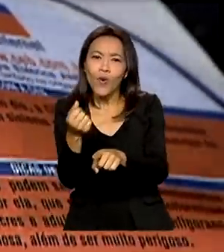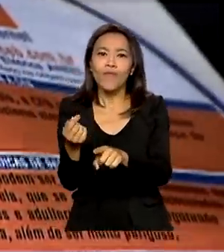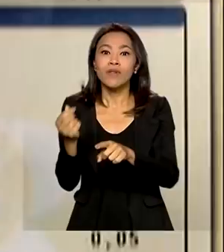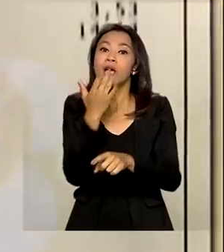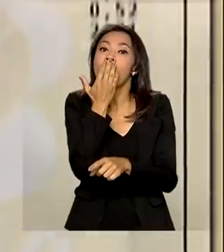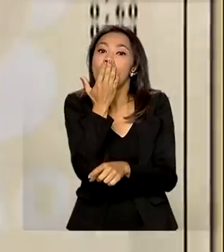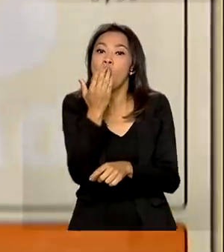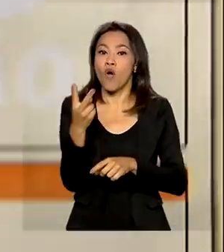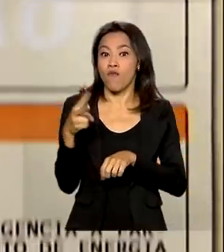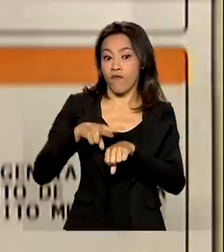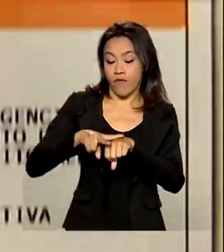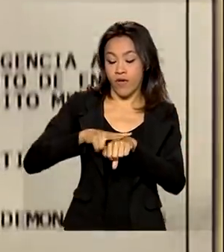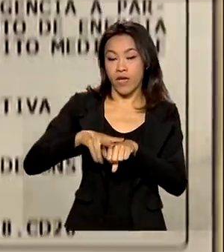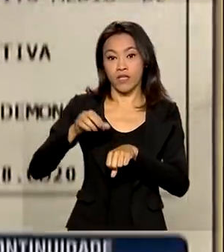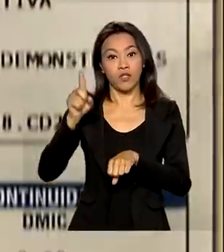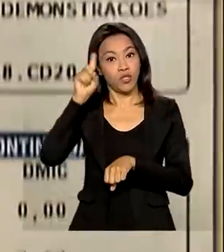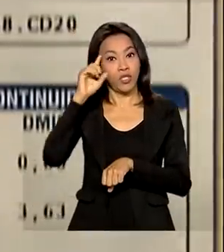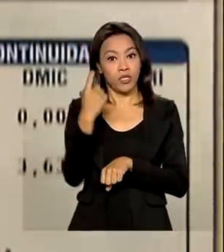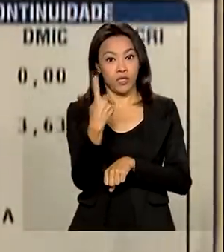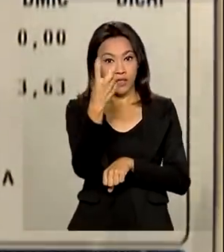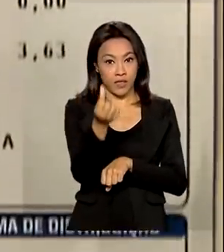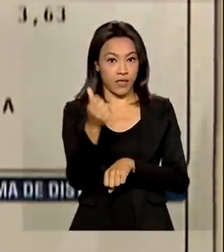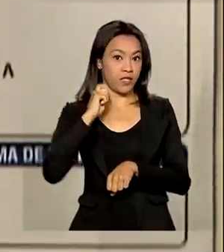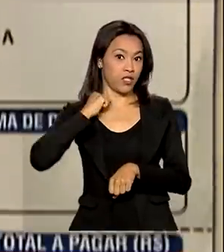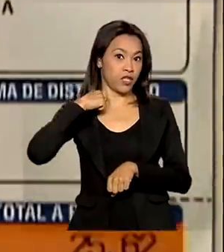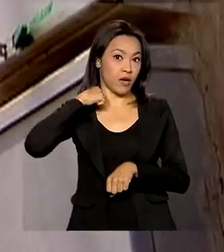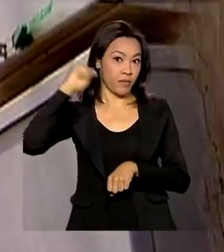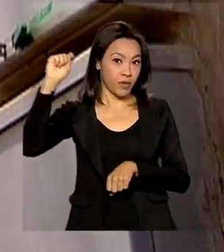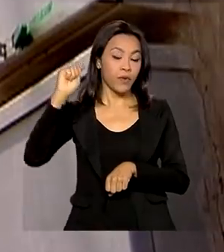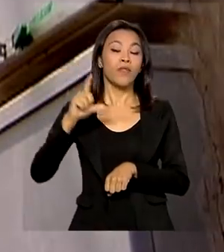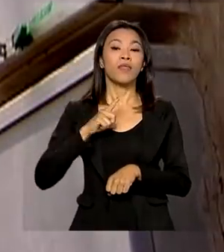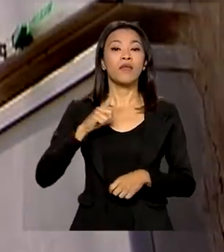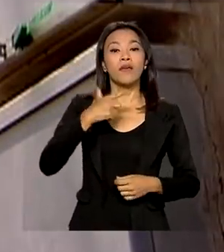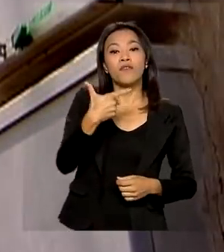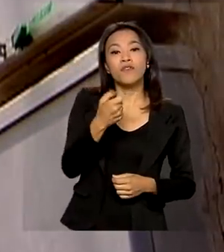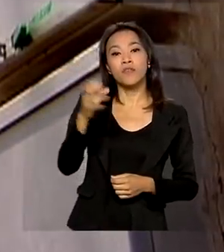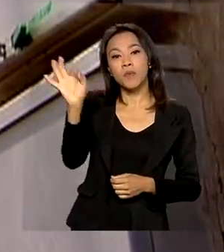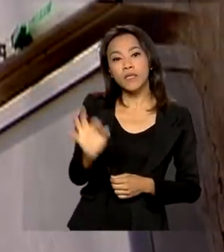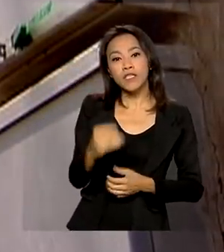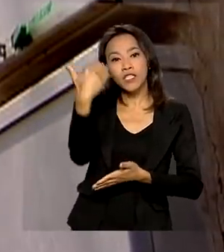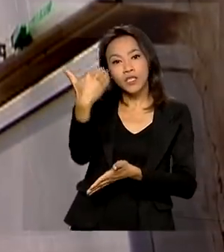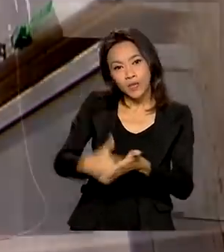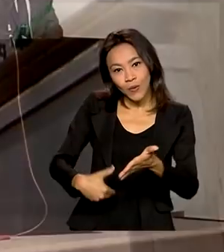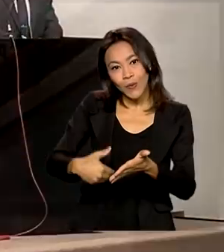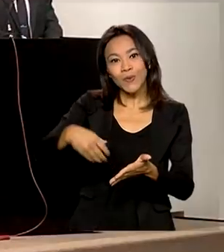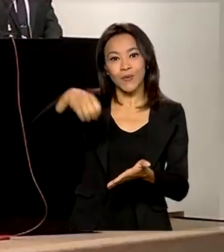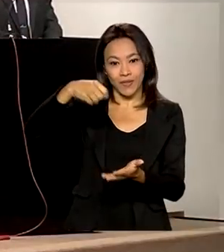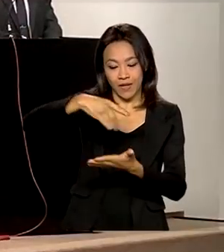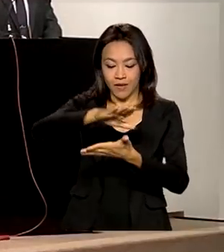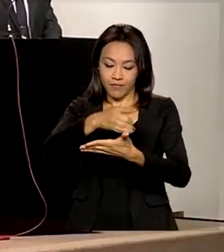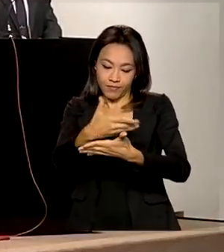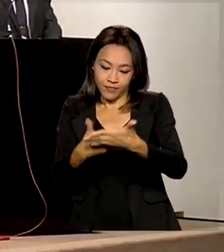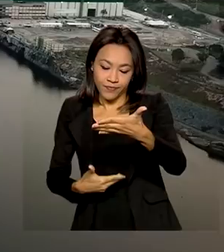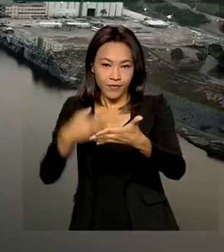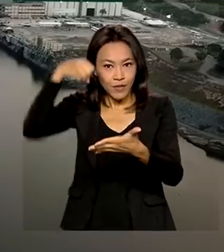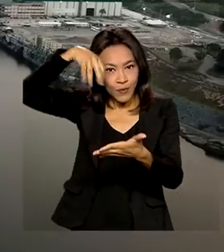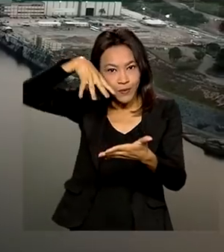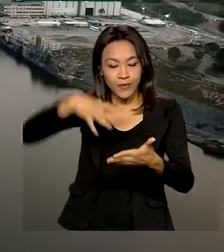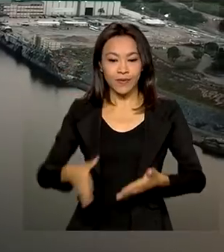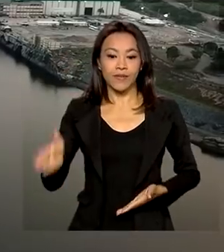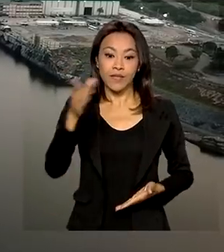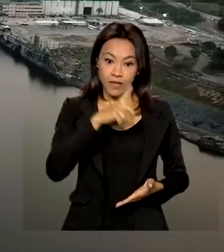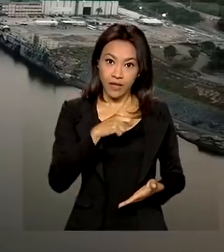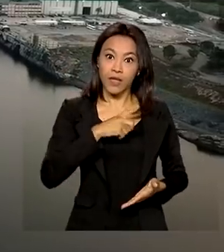16 de abril. Consumidor deve ter 20% de desconto na conta de luz. Governo apresenta plano de